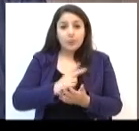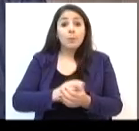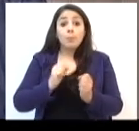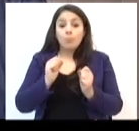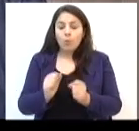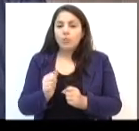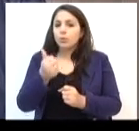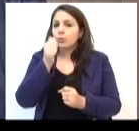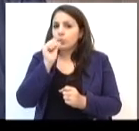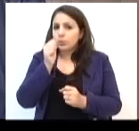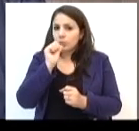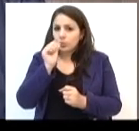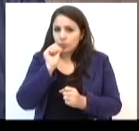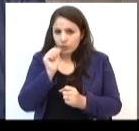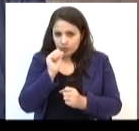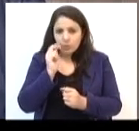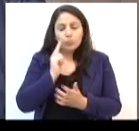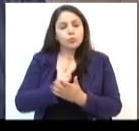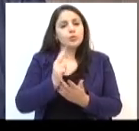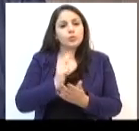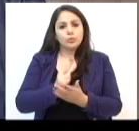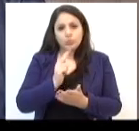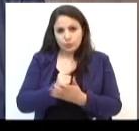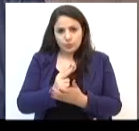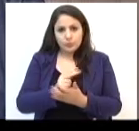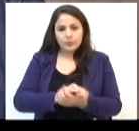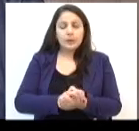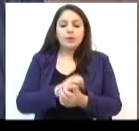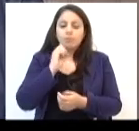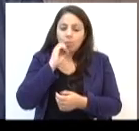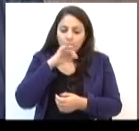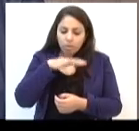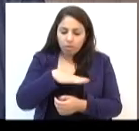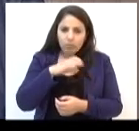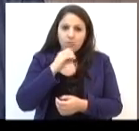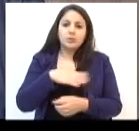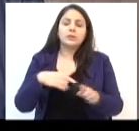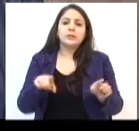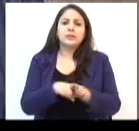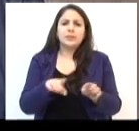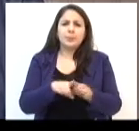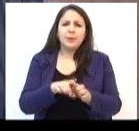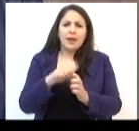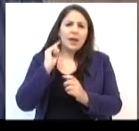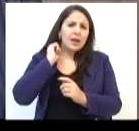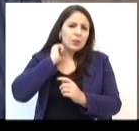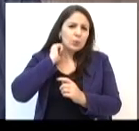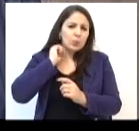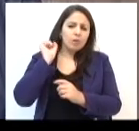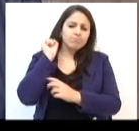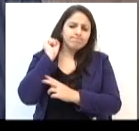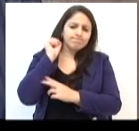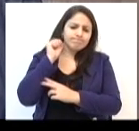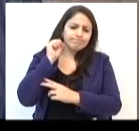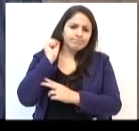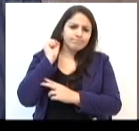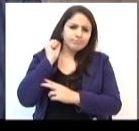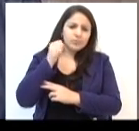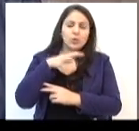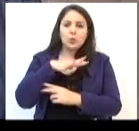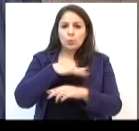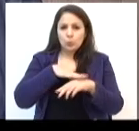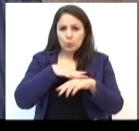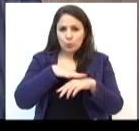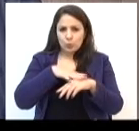mesmo com a instituição de tratamentos contra vômito, a rigidez da nuca, em crianças